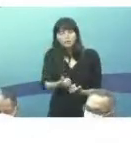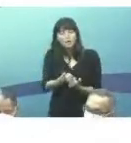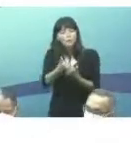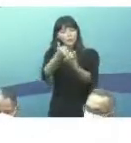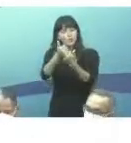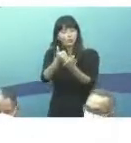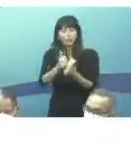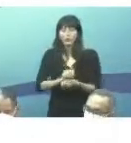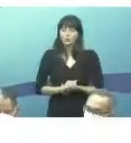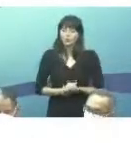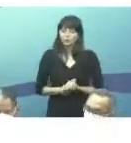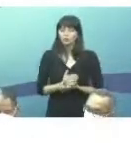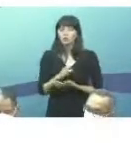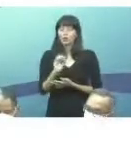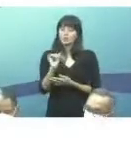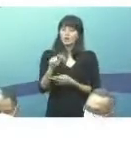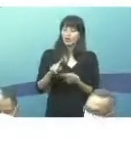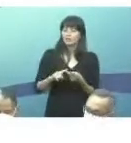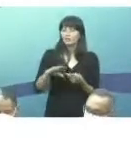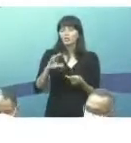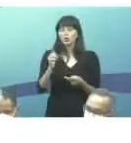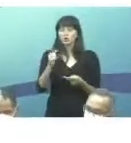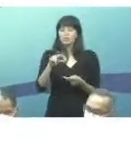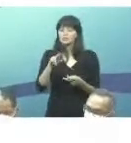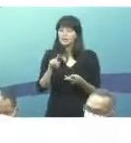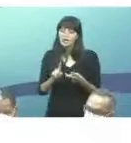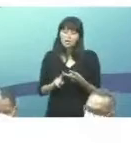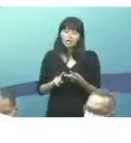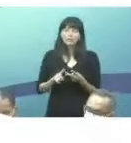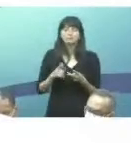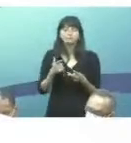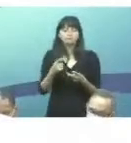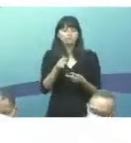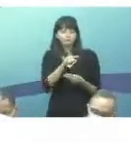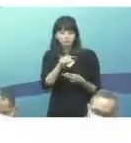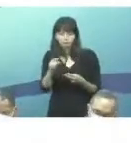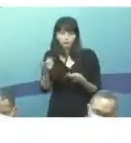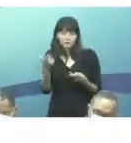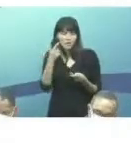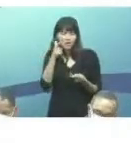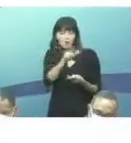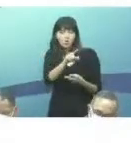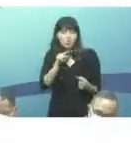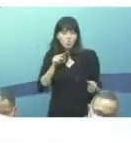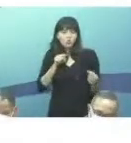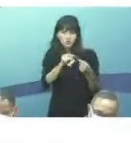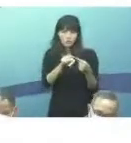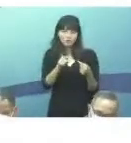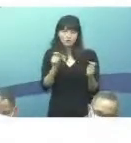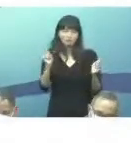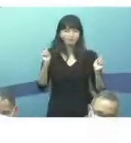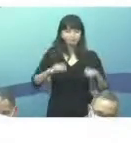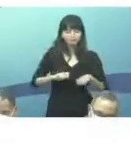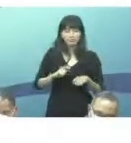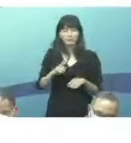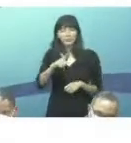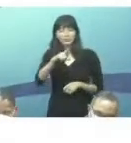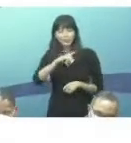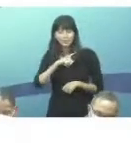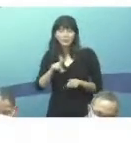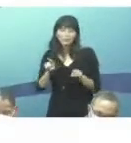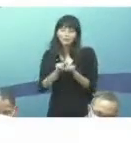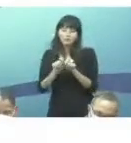do Conas e do Conasemes para alcançarmos essa meta. Temos aí a